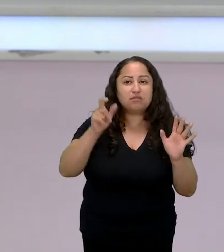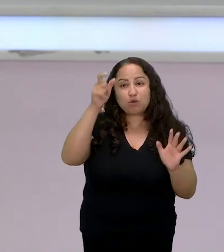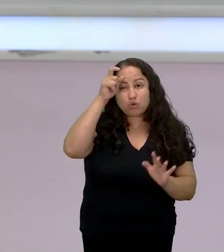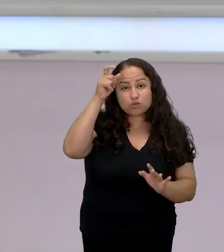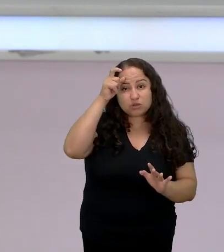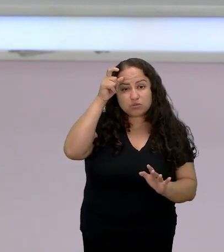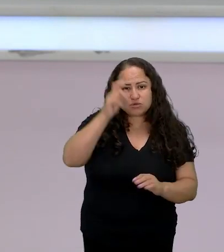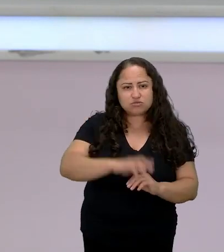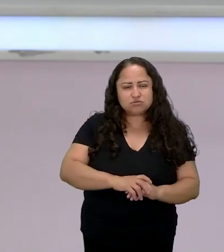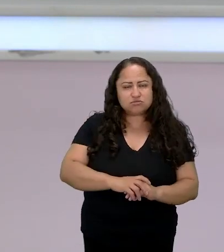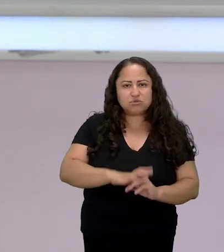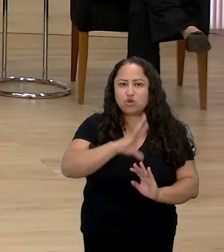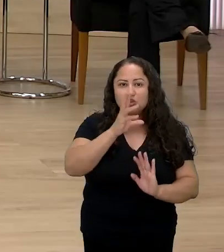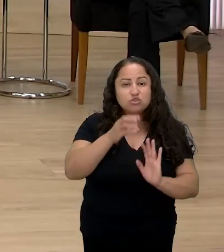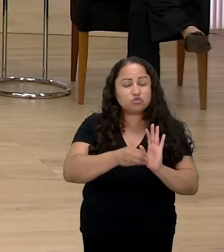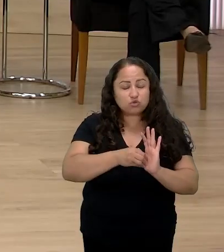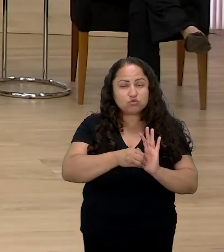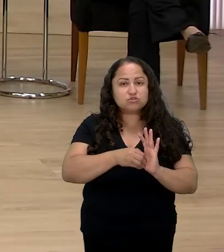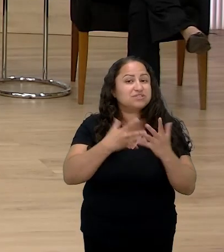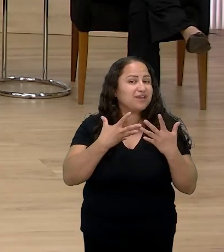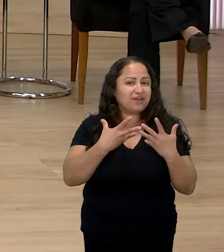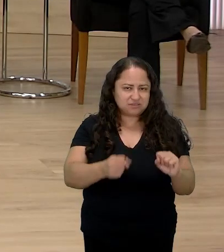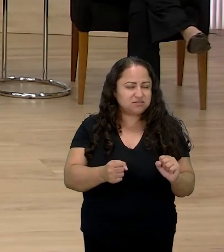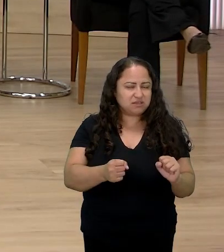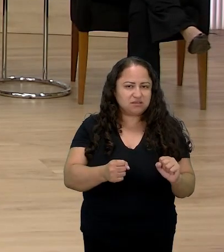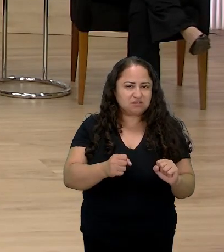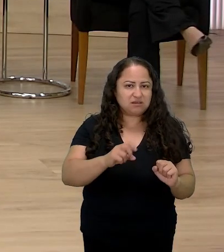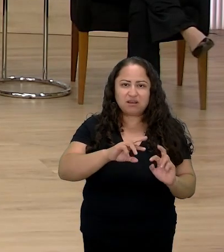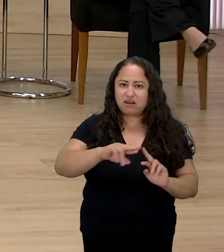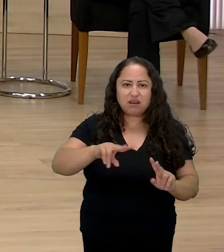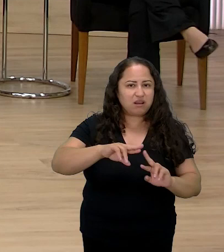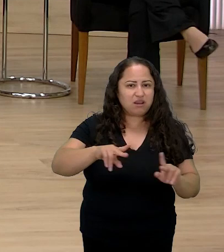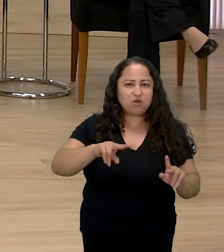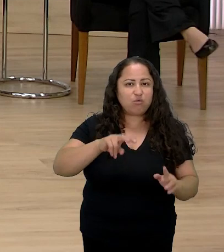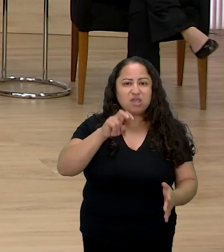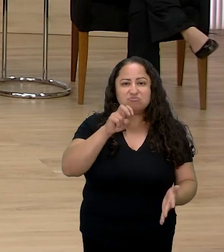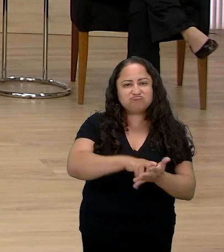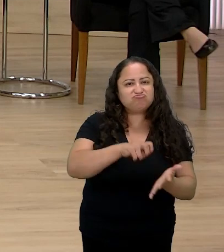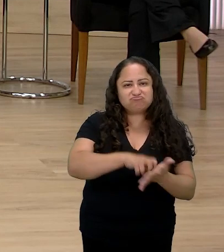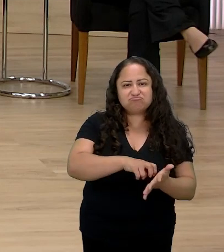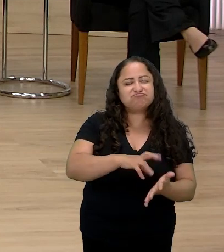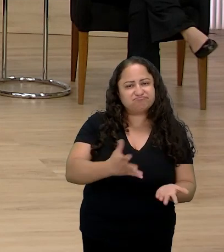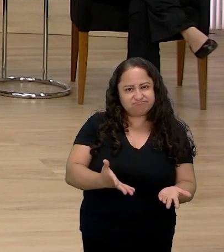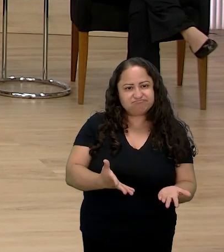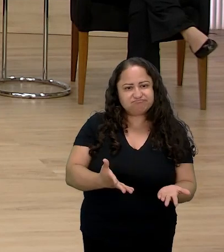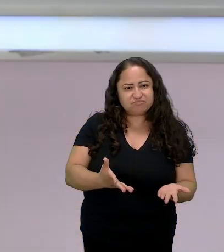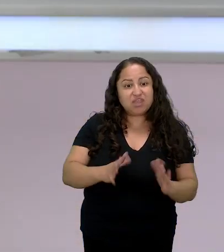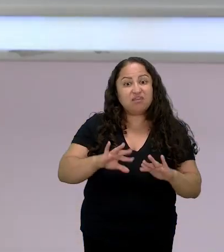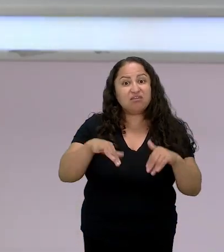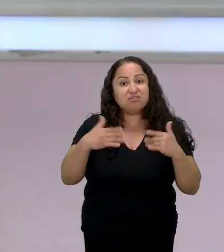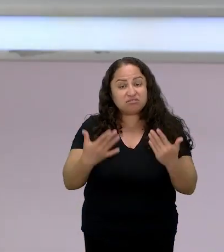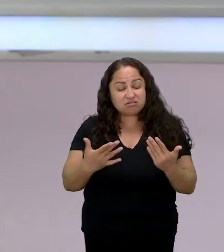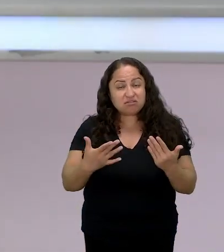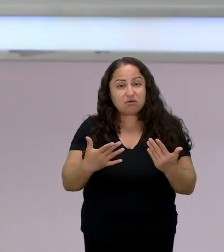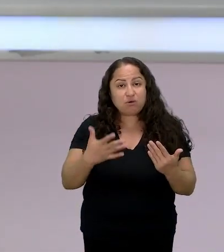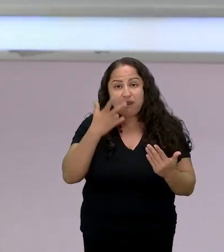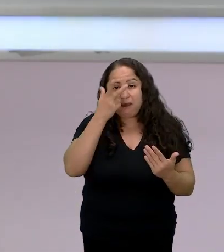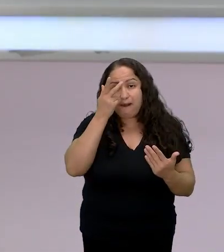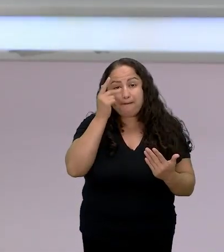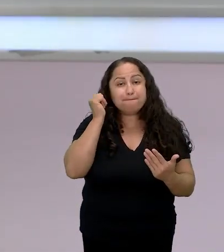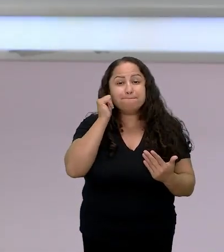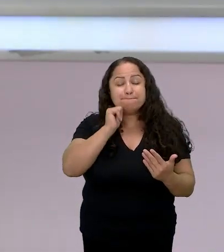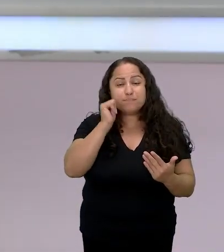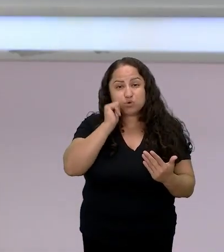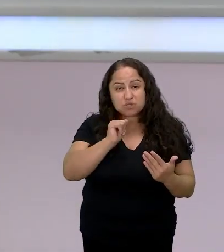assumem elas não elas não são condenadas e aí essa mulher conta a história de vida dela